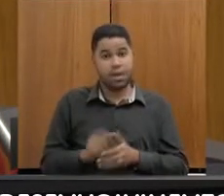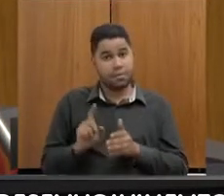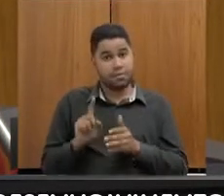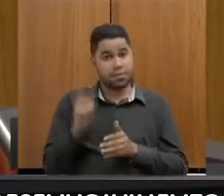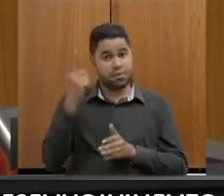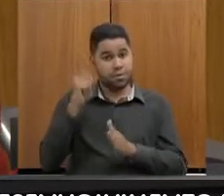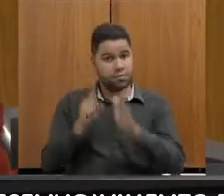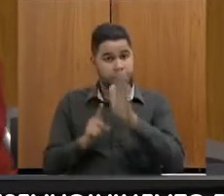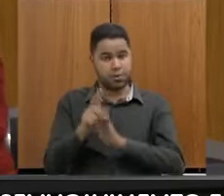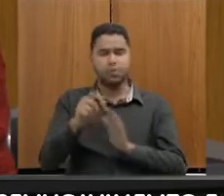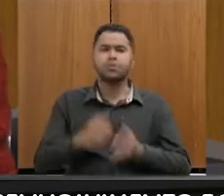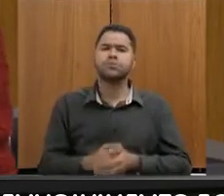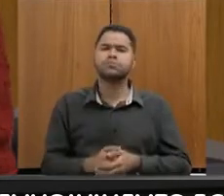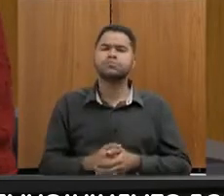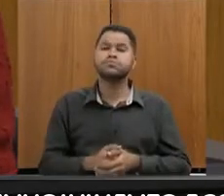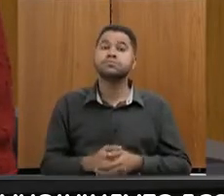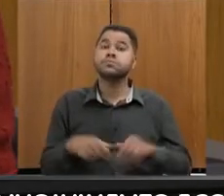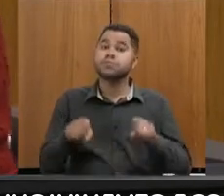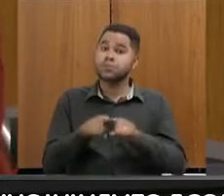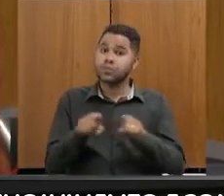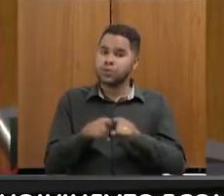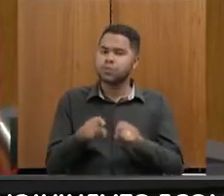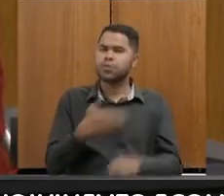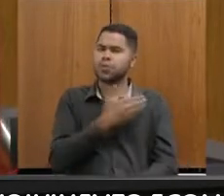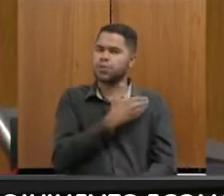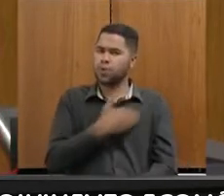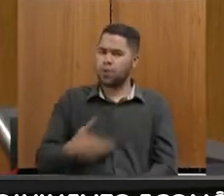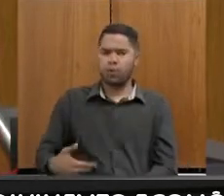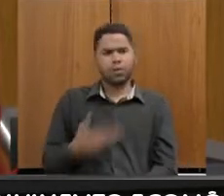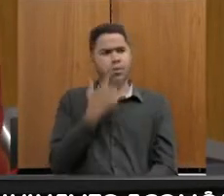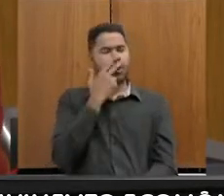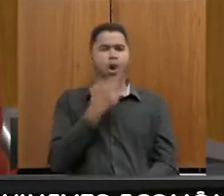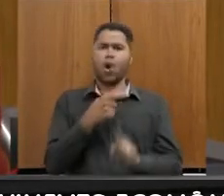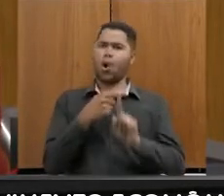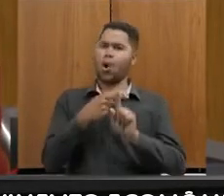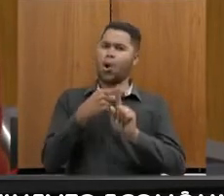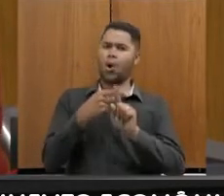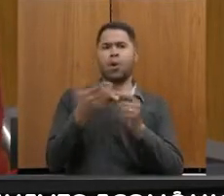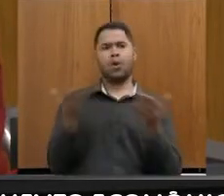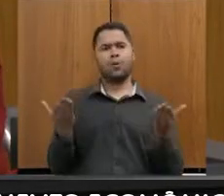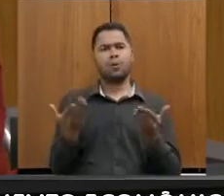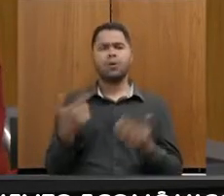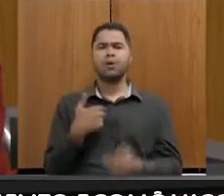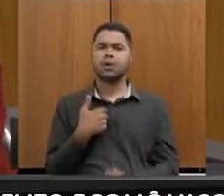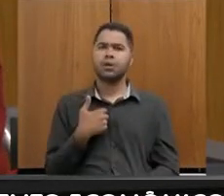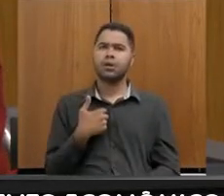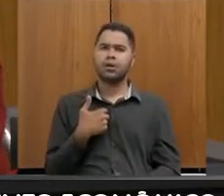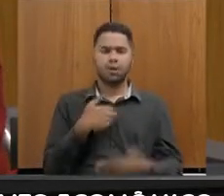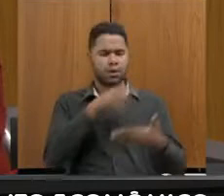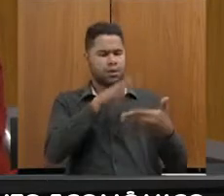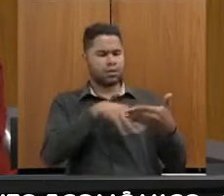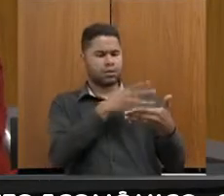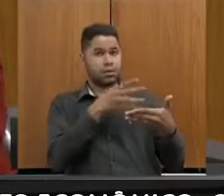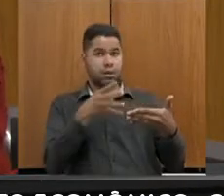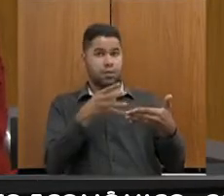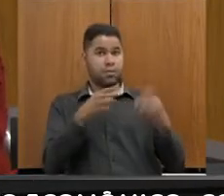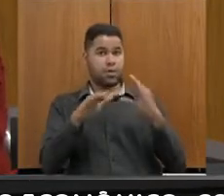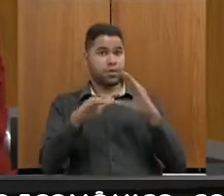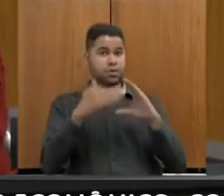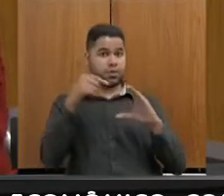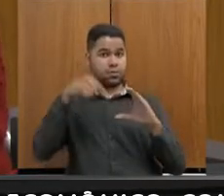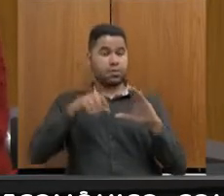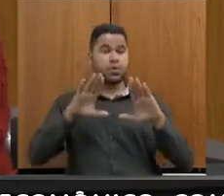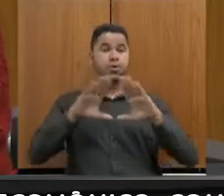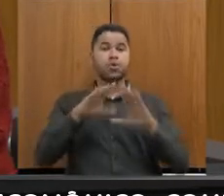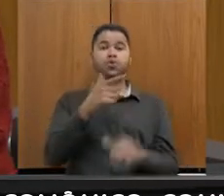pergunta. É, inclusive, o governo, um otimismo tão grande que eu peguei a tabela aqui que foi enviada à Assembleia